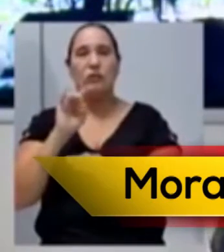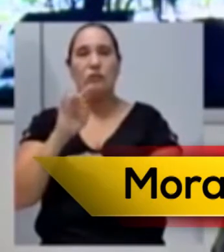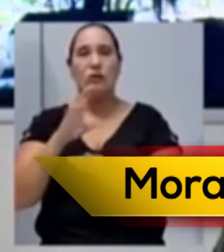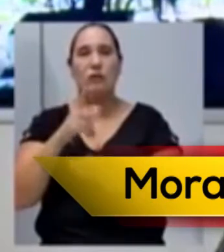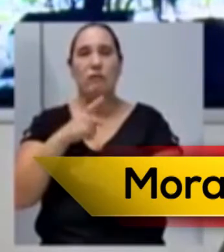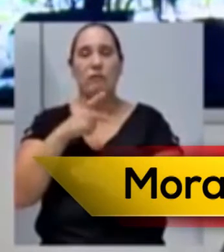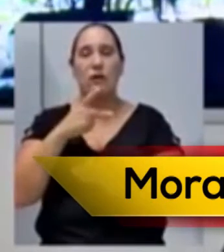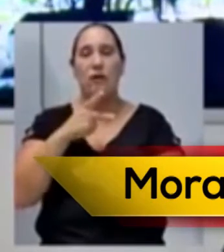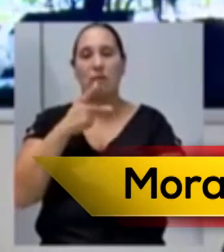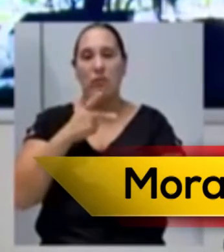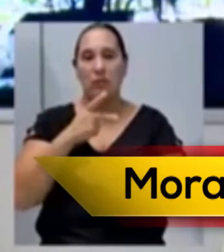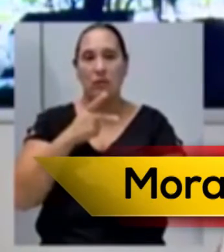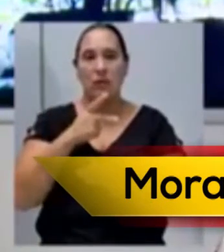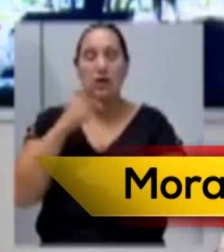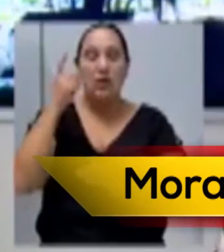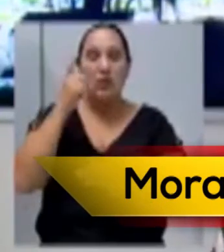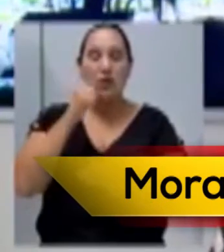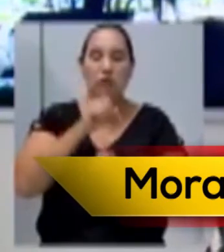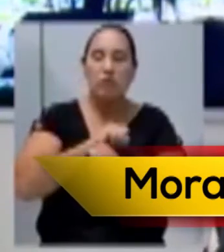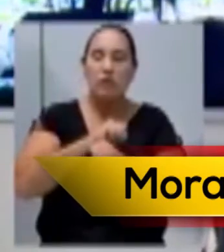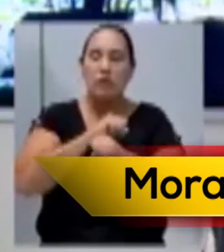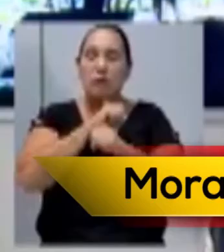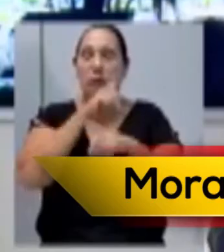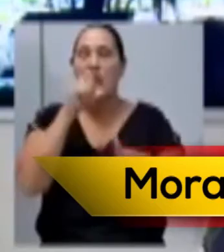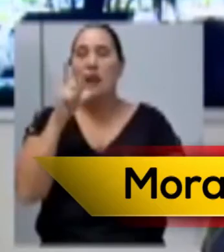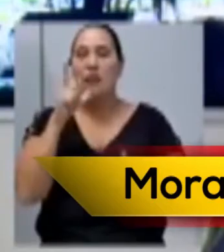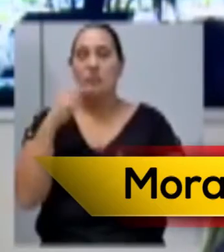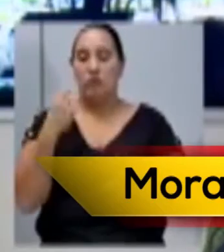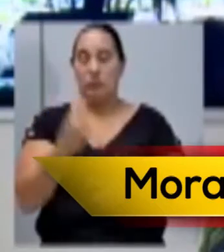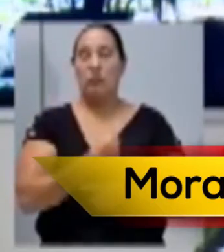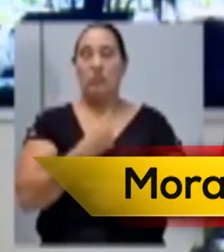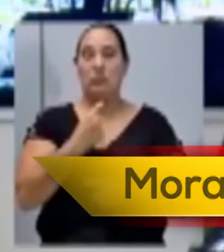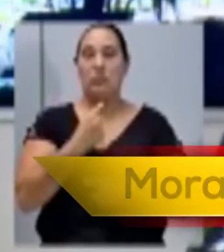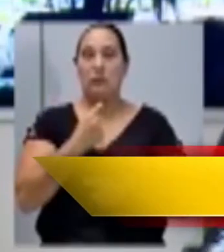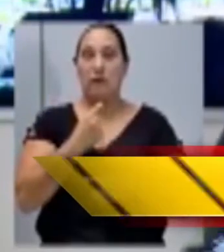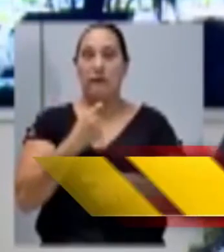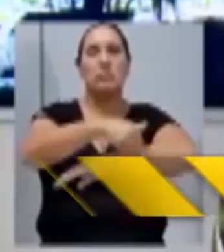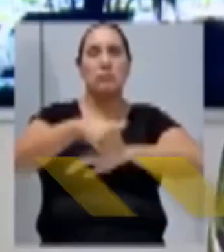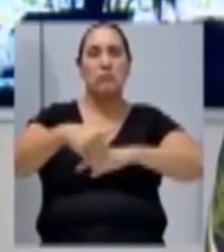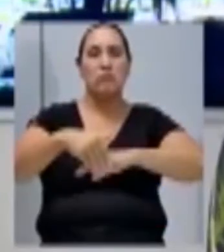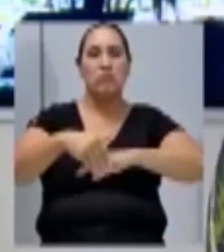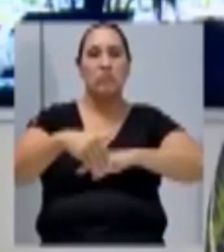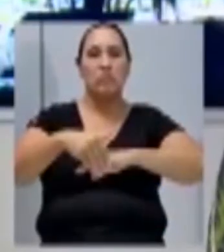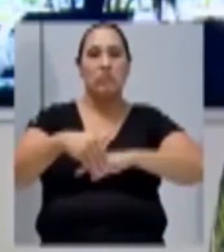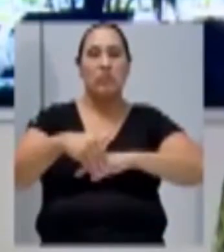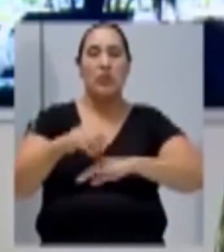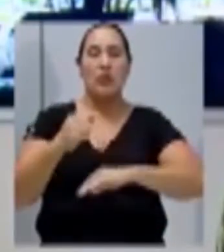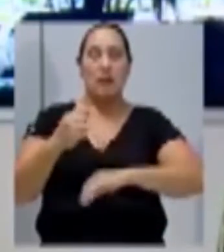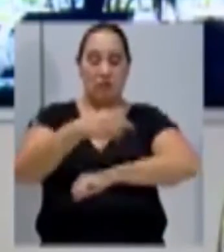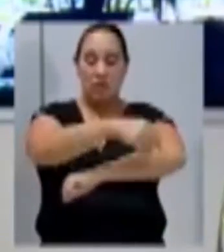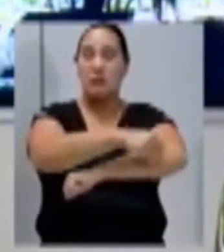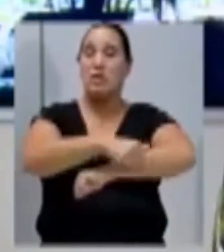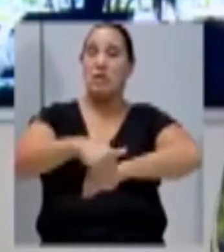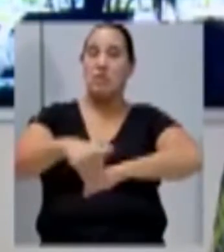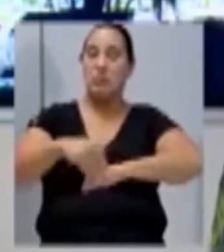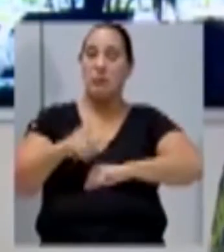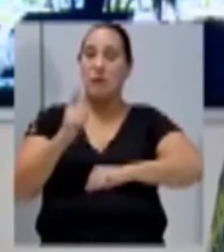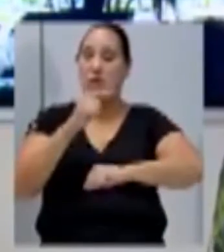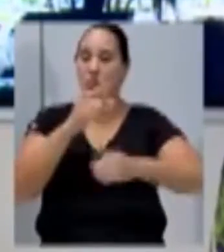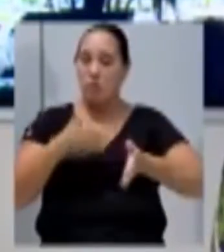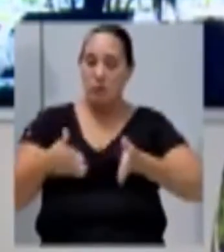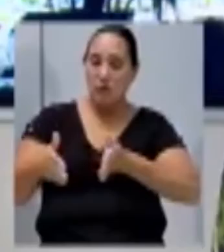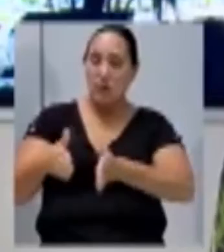declaração dele, ele conseguiu acordar nós, estava inundando a casa. A nossa rua tem o rio.